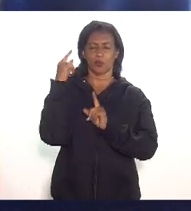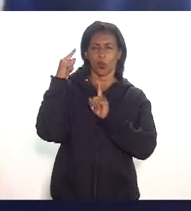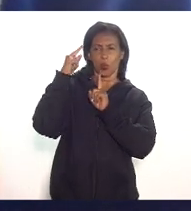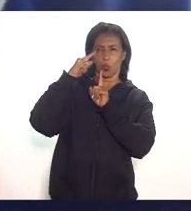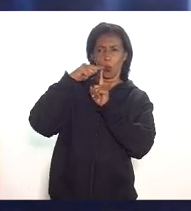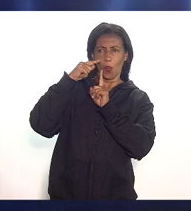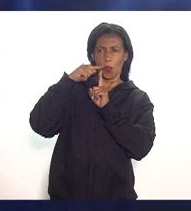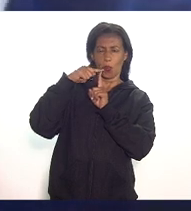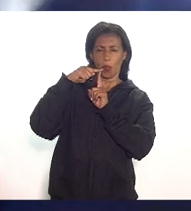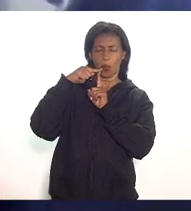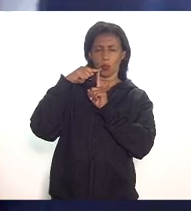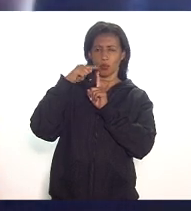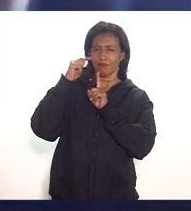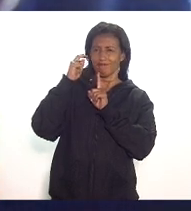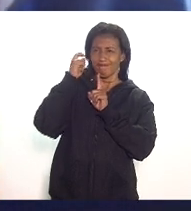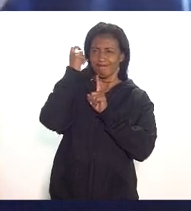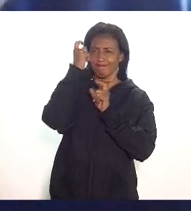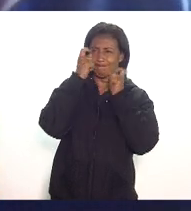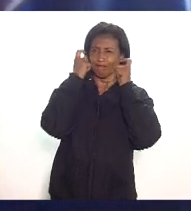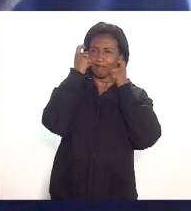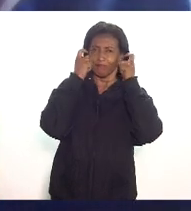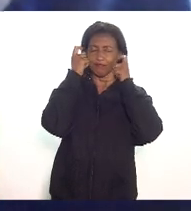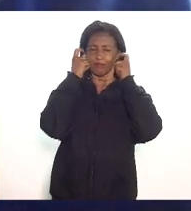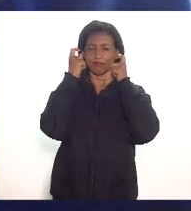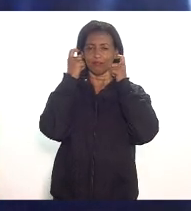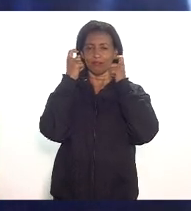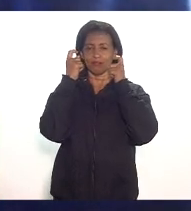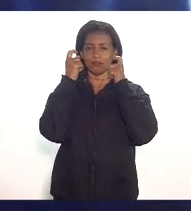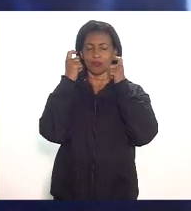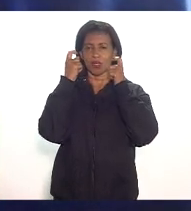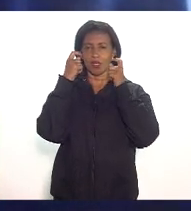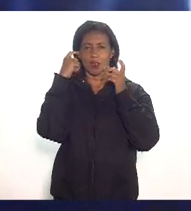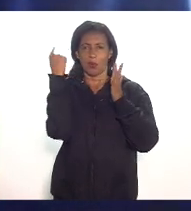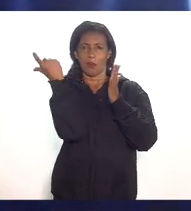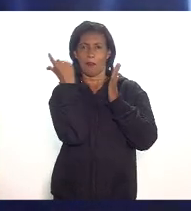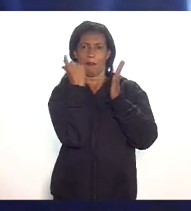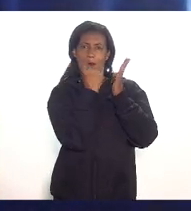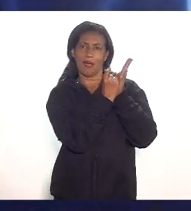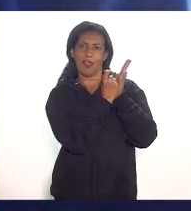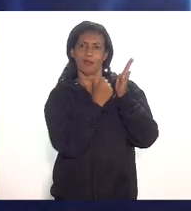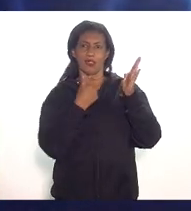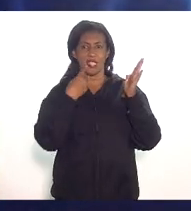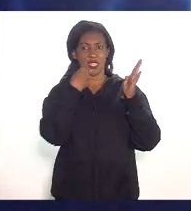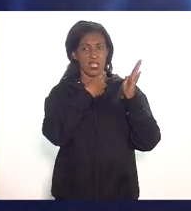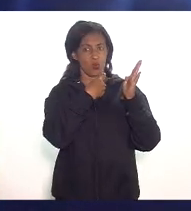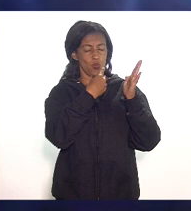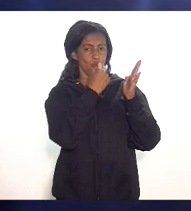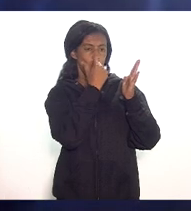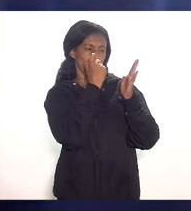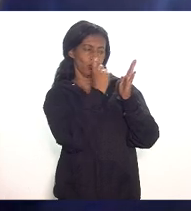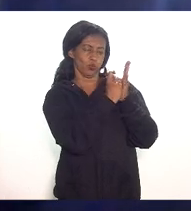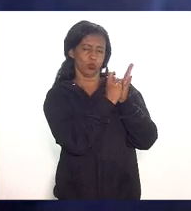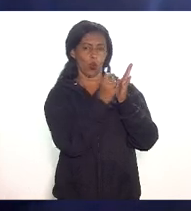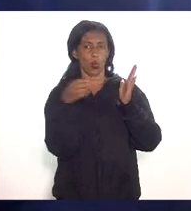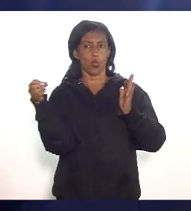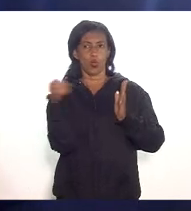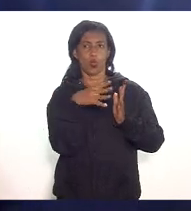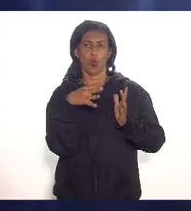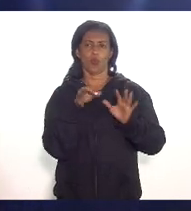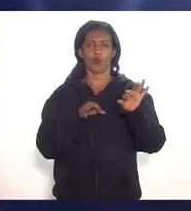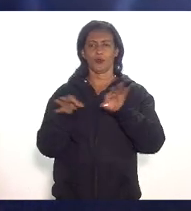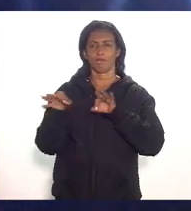de preocupação aqui é como se parar com o segundo em relação a essa tecnologia de novos projetos